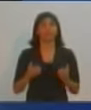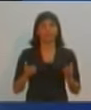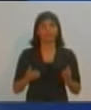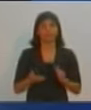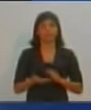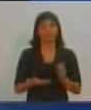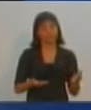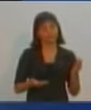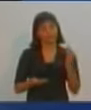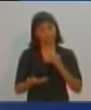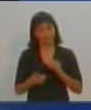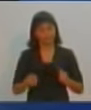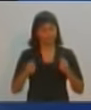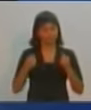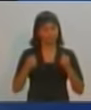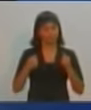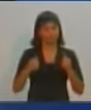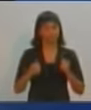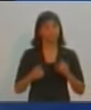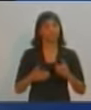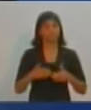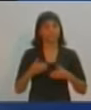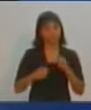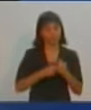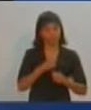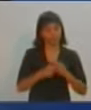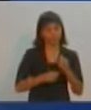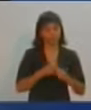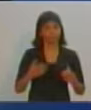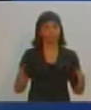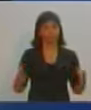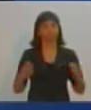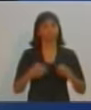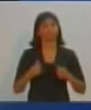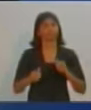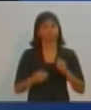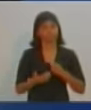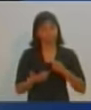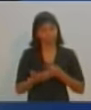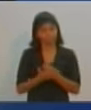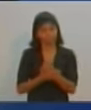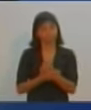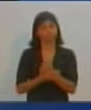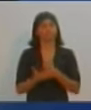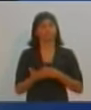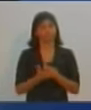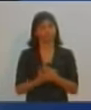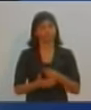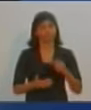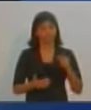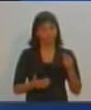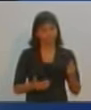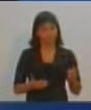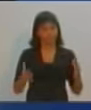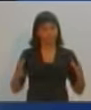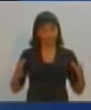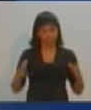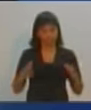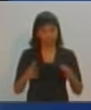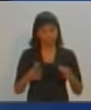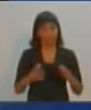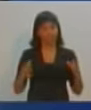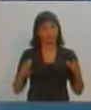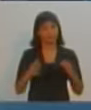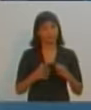vamos procurar trazer. Fortalecendo as nossas empresas imprudentes, fortalecendo o comércio, fortalecendo as empresas que estão não